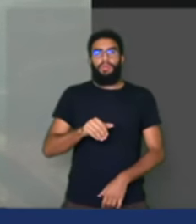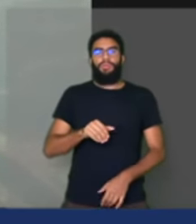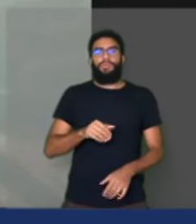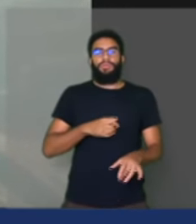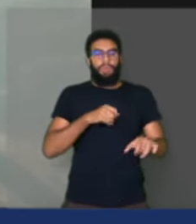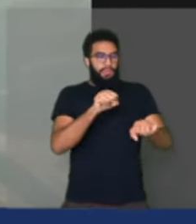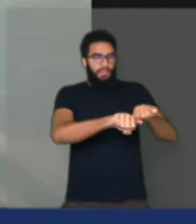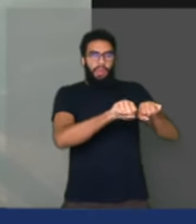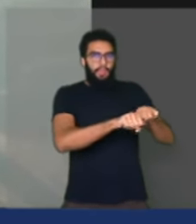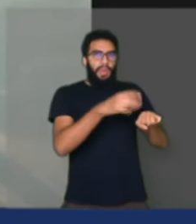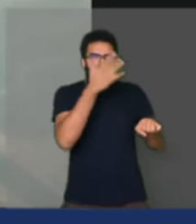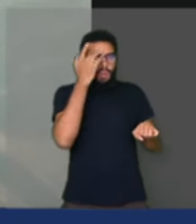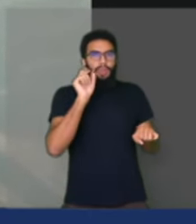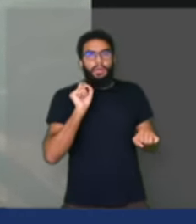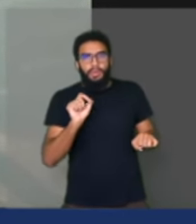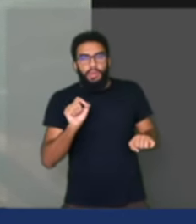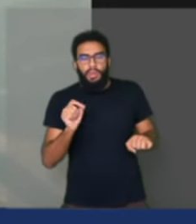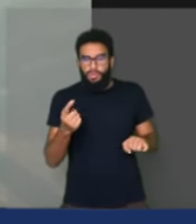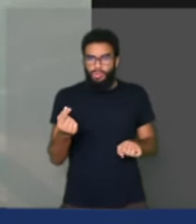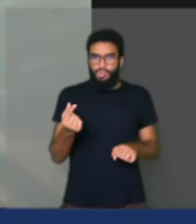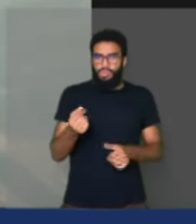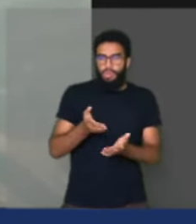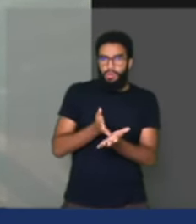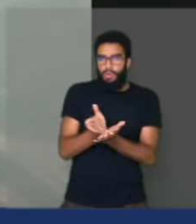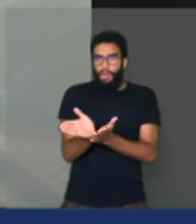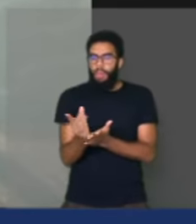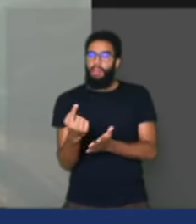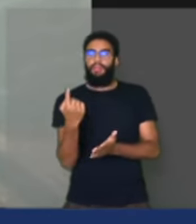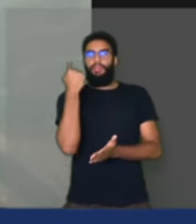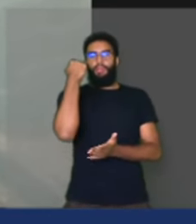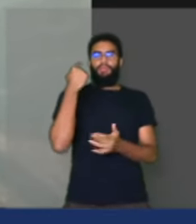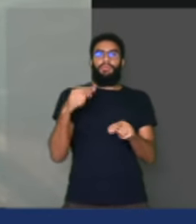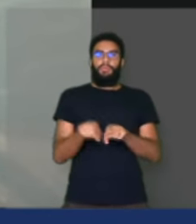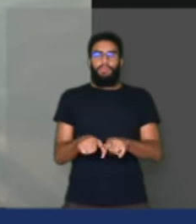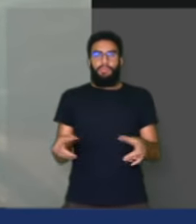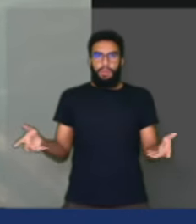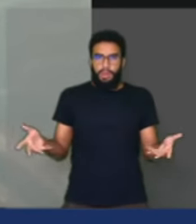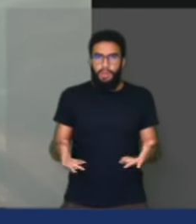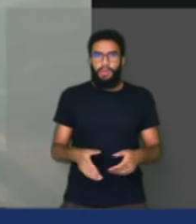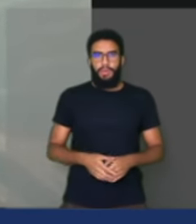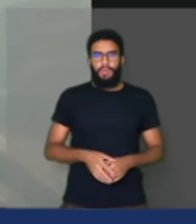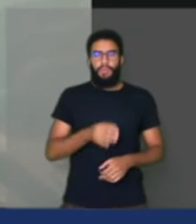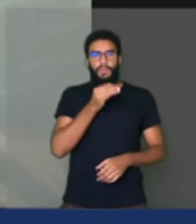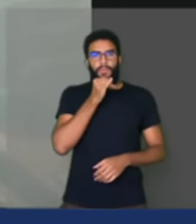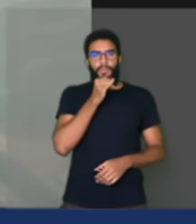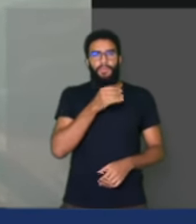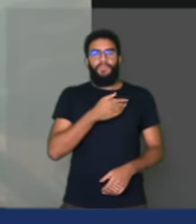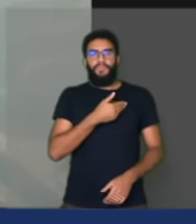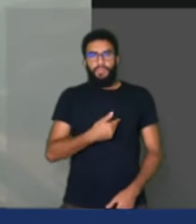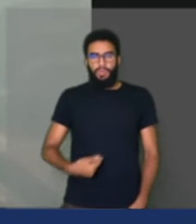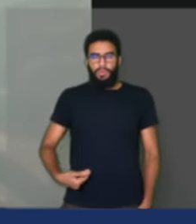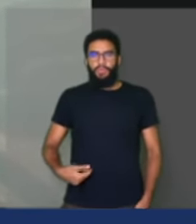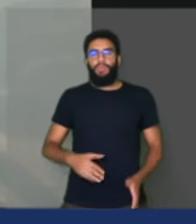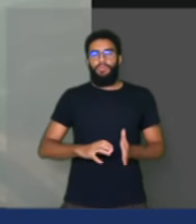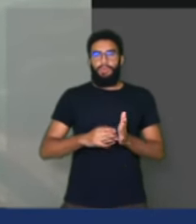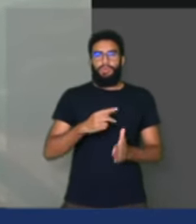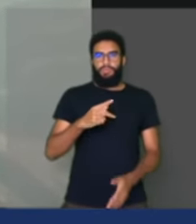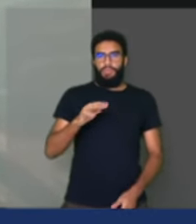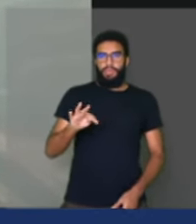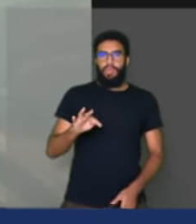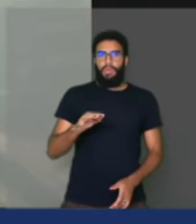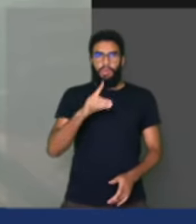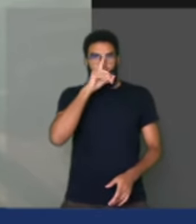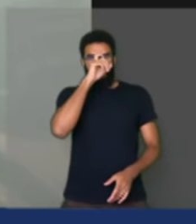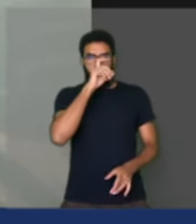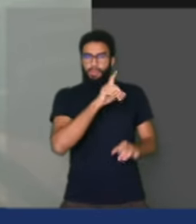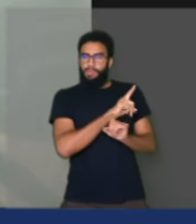dinheiro. É quem desviou dinheiro no passado e desviou no presente agora. Como esses governos do PT, que ao invés de instalarem hospitais, fizeram foi fechar